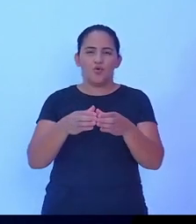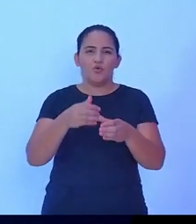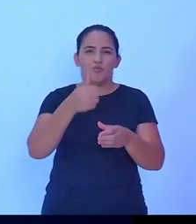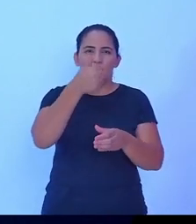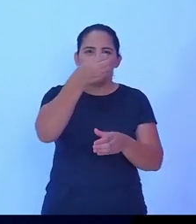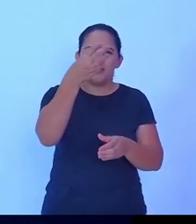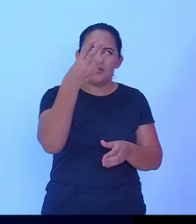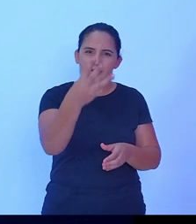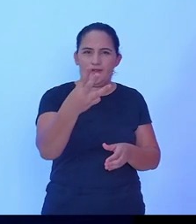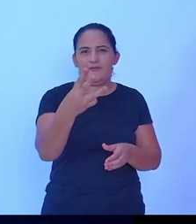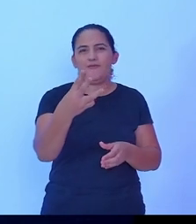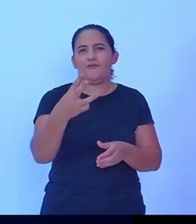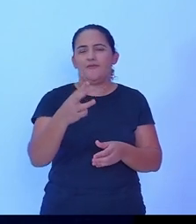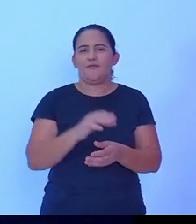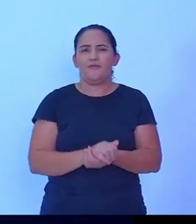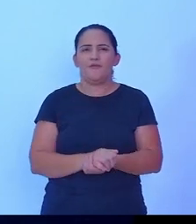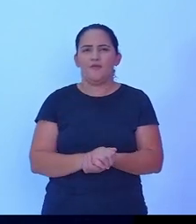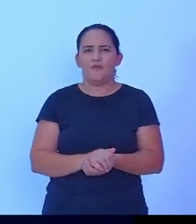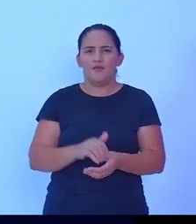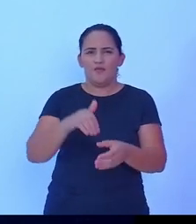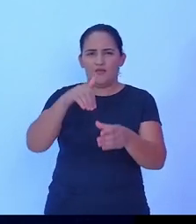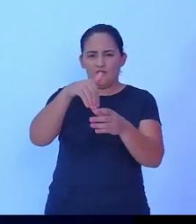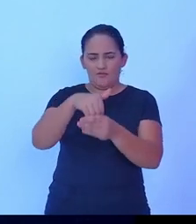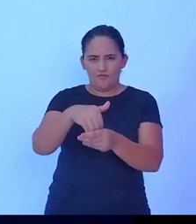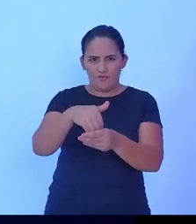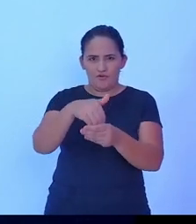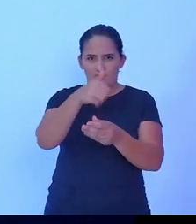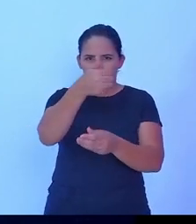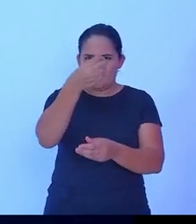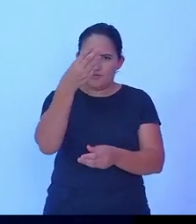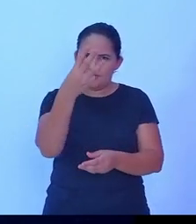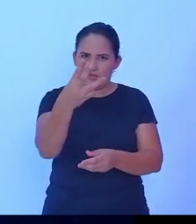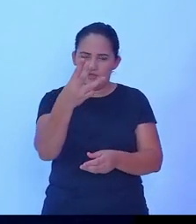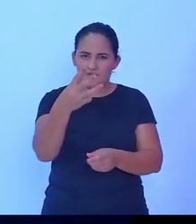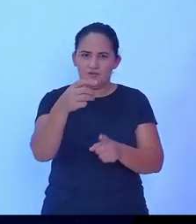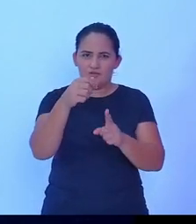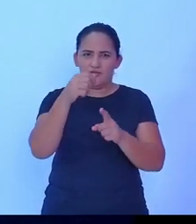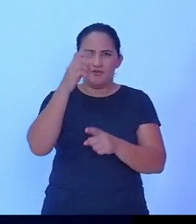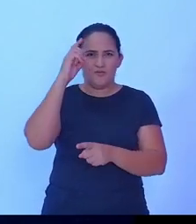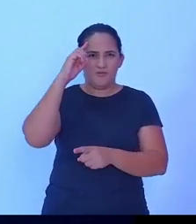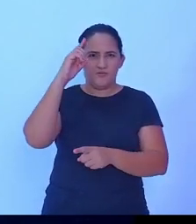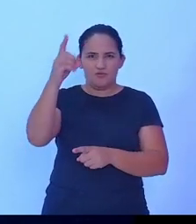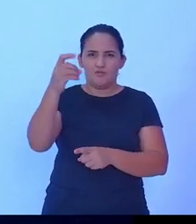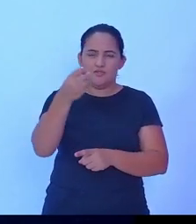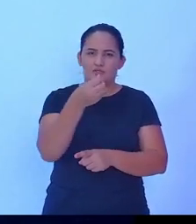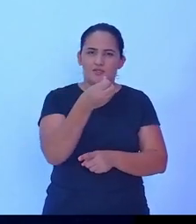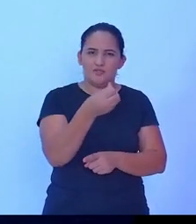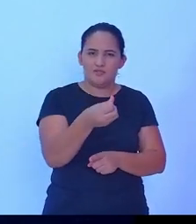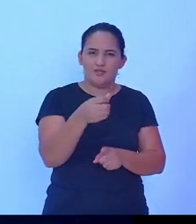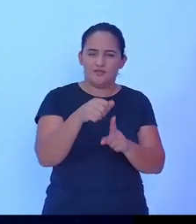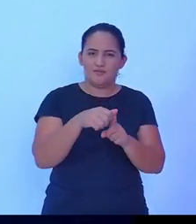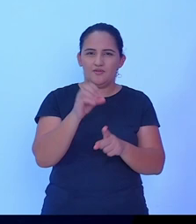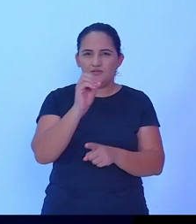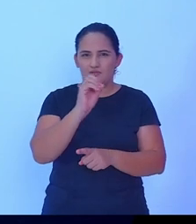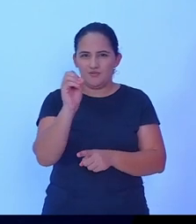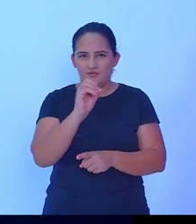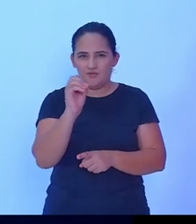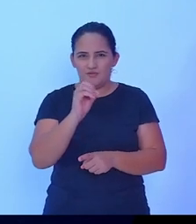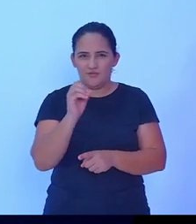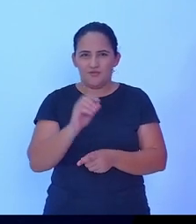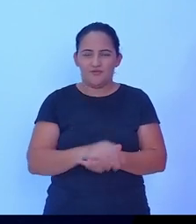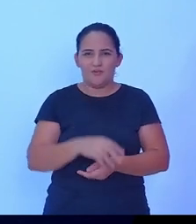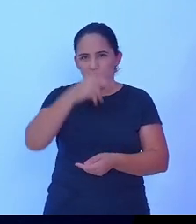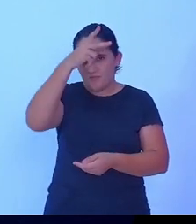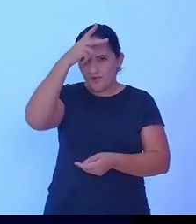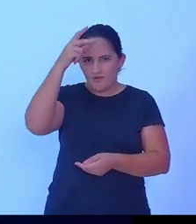Lucindo vota no 13 o dia 6 de outubro para prefeito e prefeita de Rolinde Moura